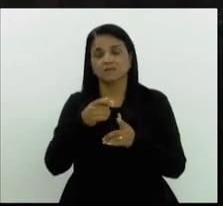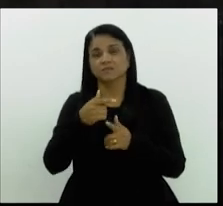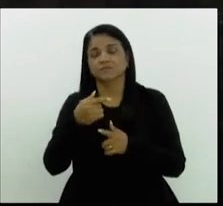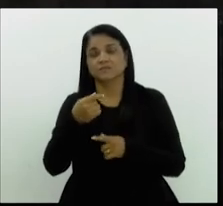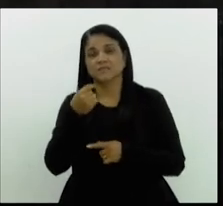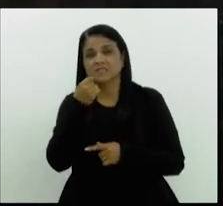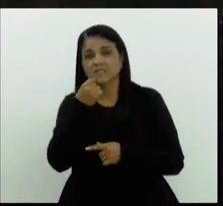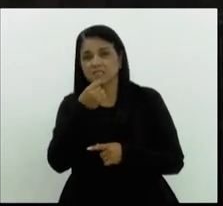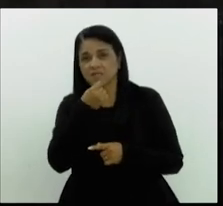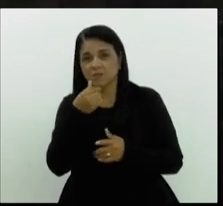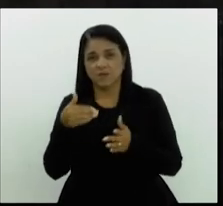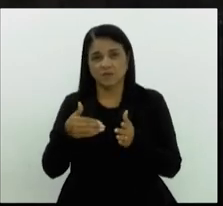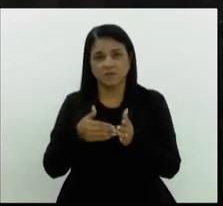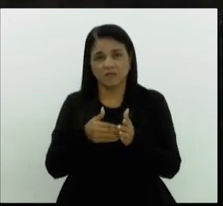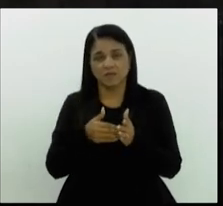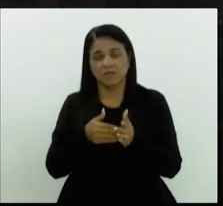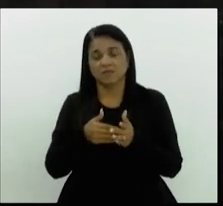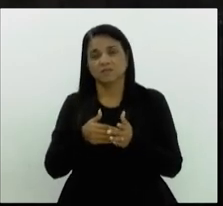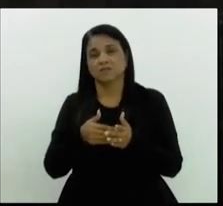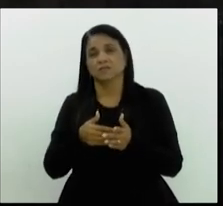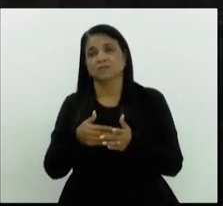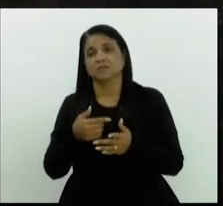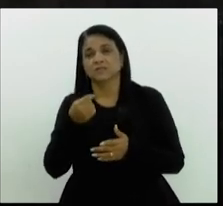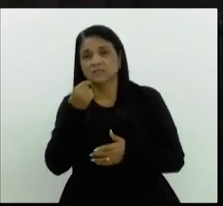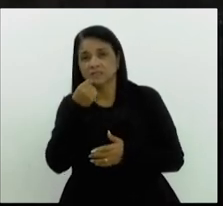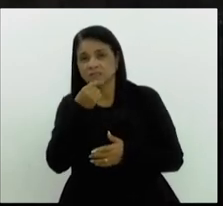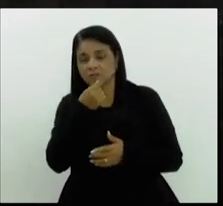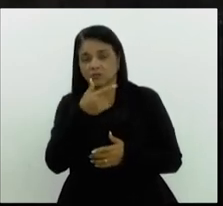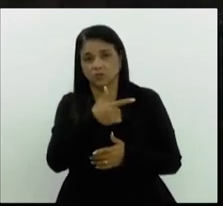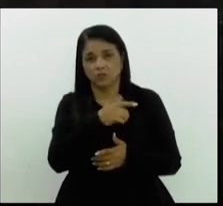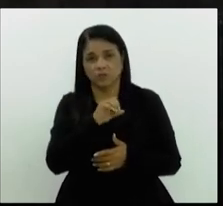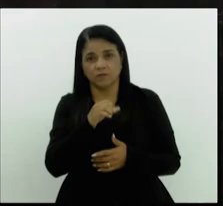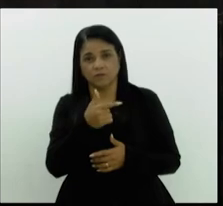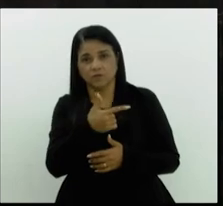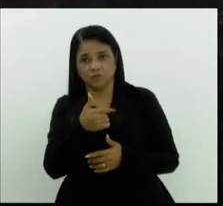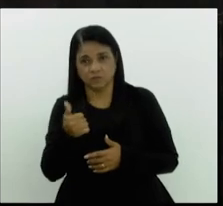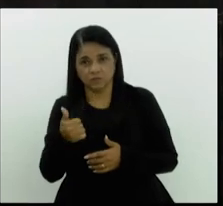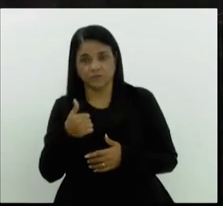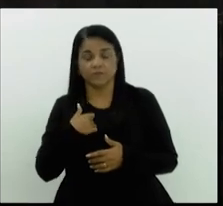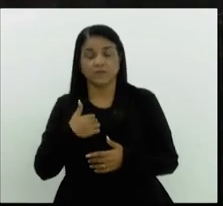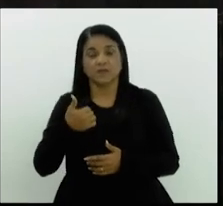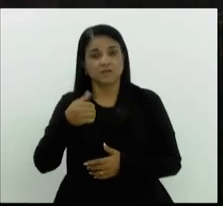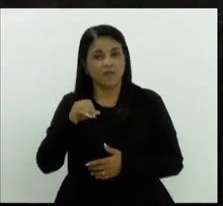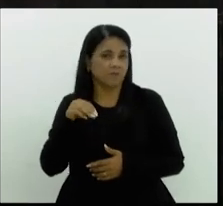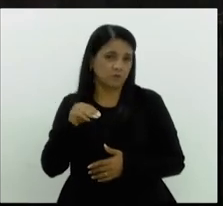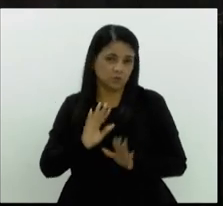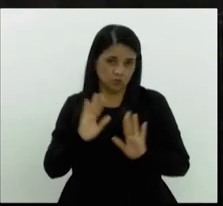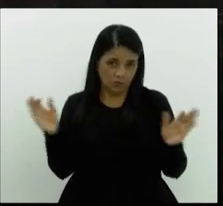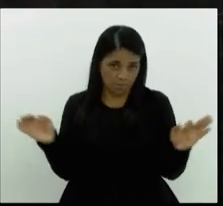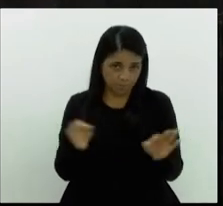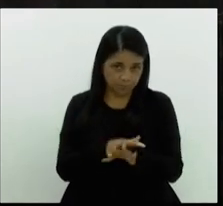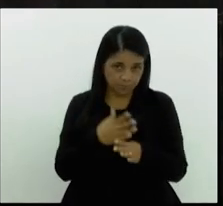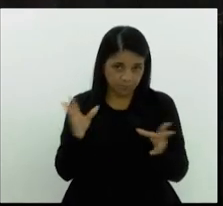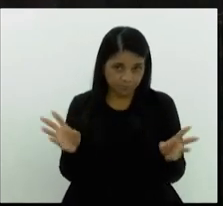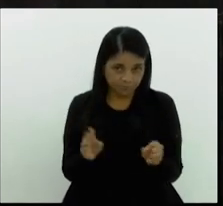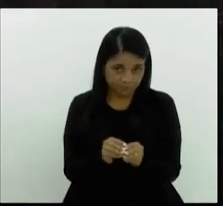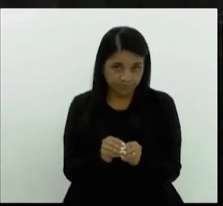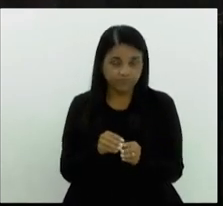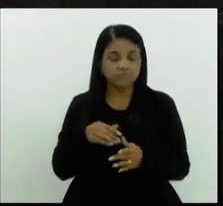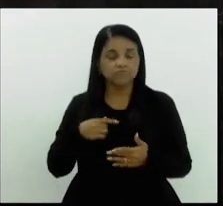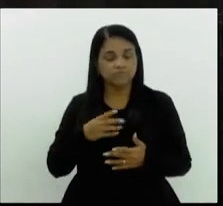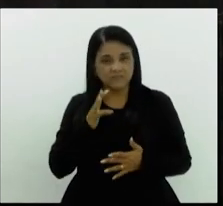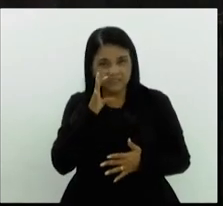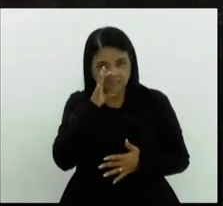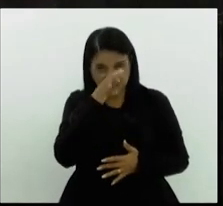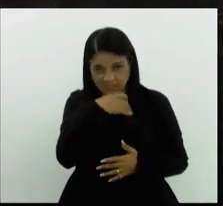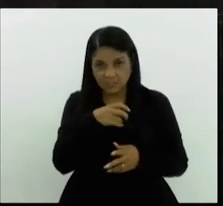Então, senhor presidente, não vou suplantar mais o tempo de dez minutos, mas eu vou insistir nesse